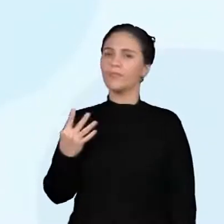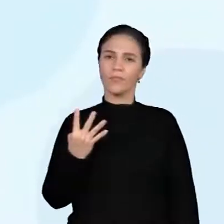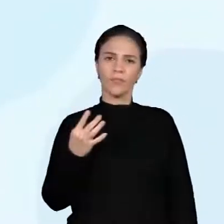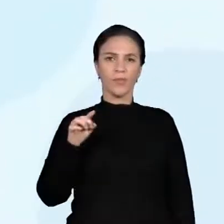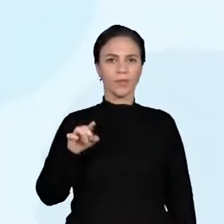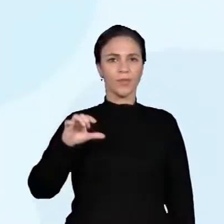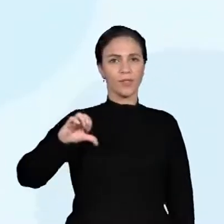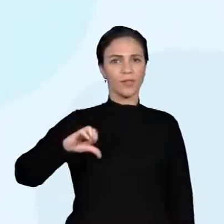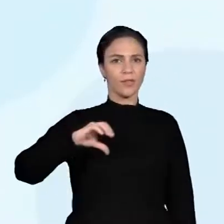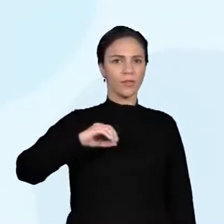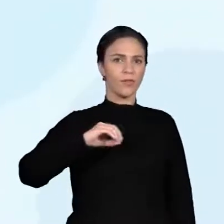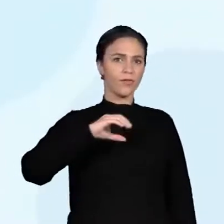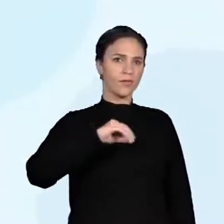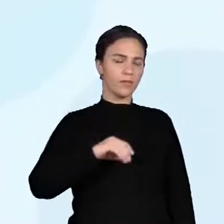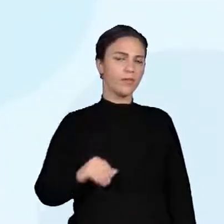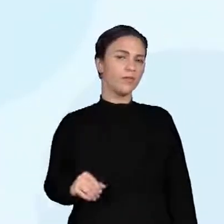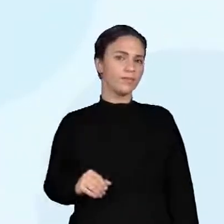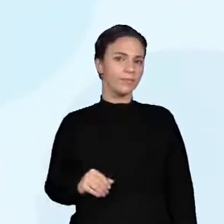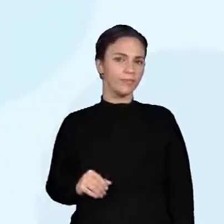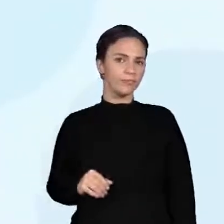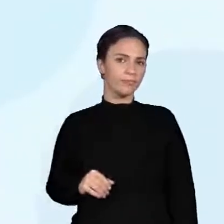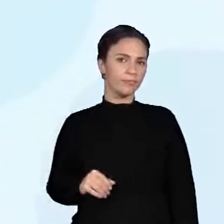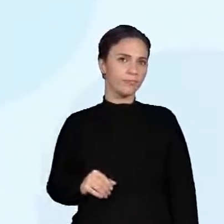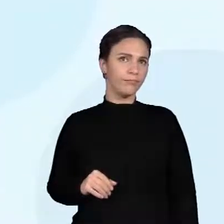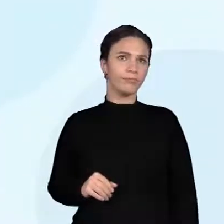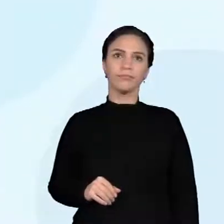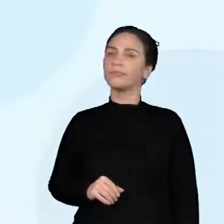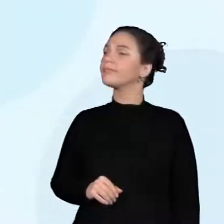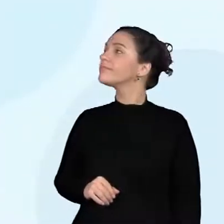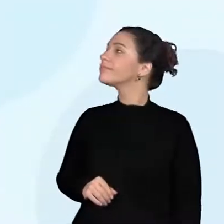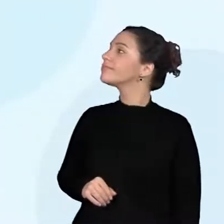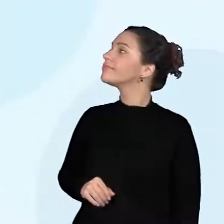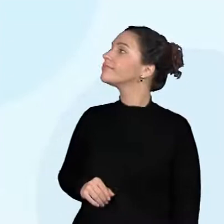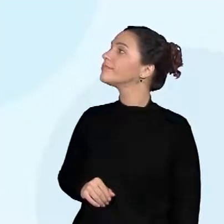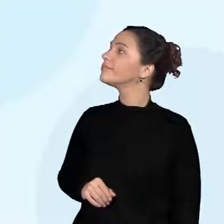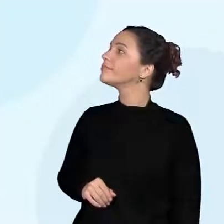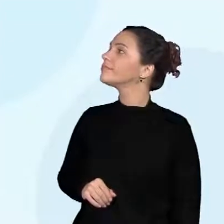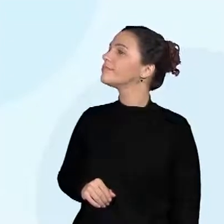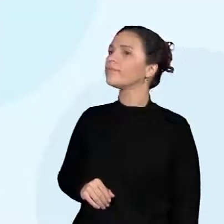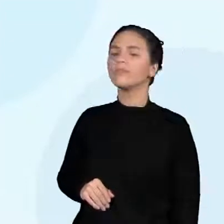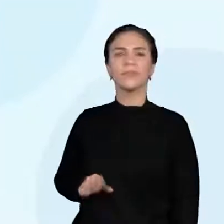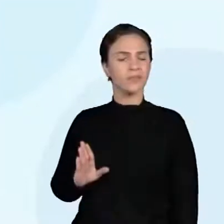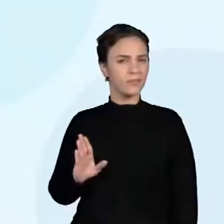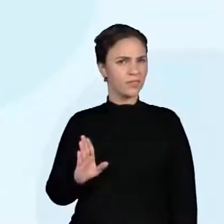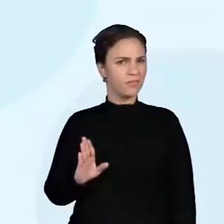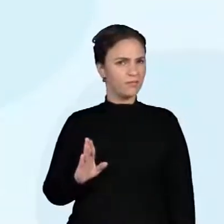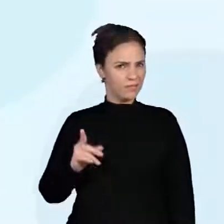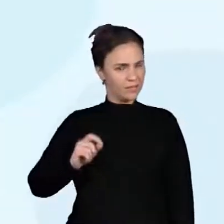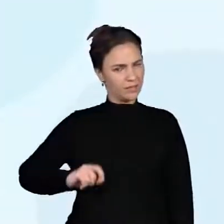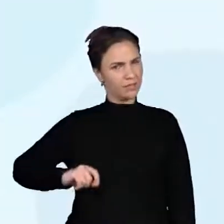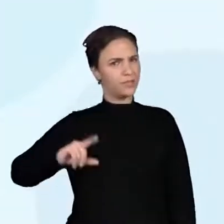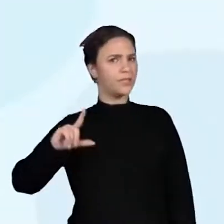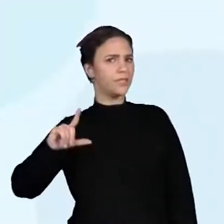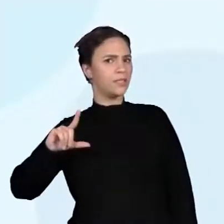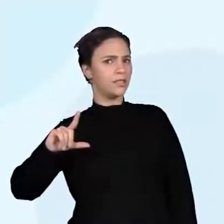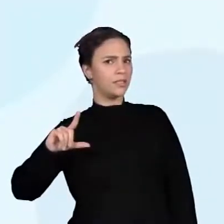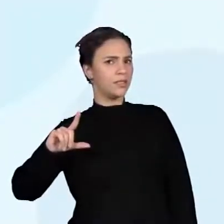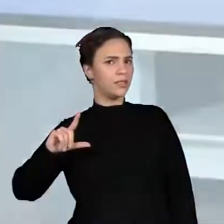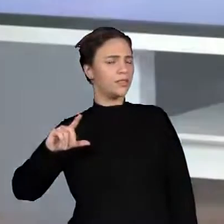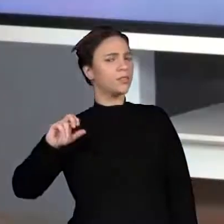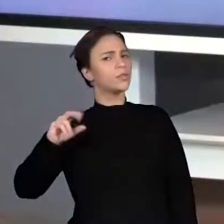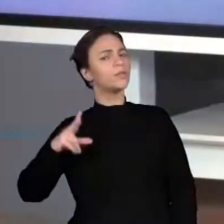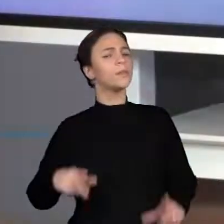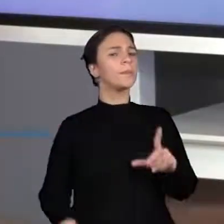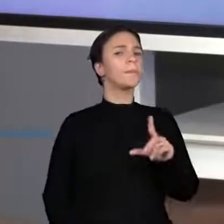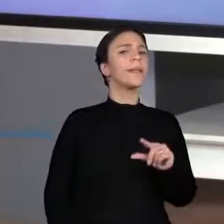que o resultado vai ficar em torno de 4.900. Mas será que vai dar mais que 4.900? Menos